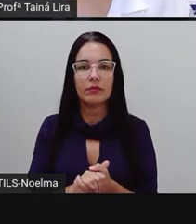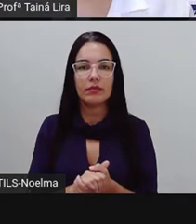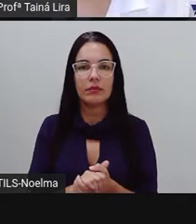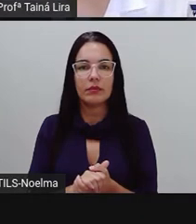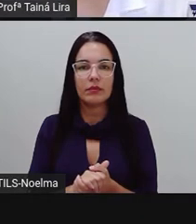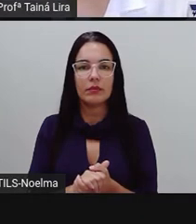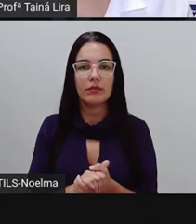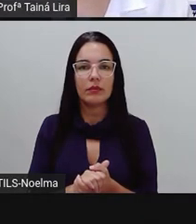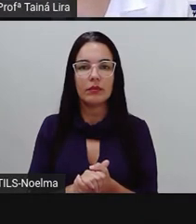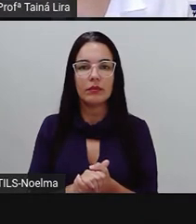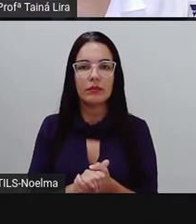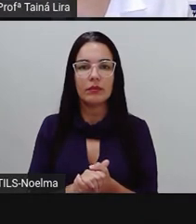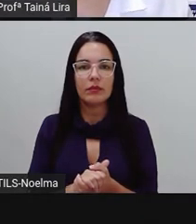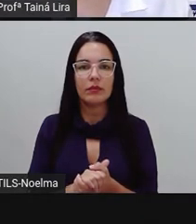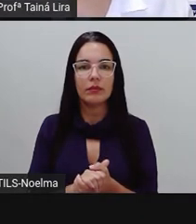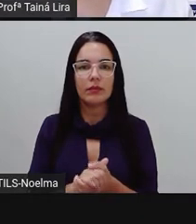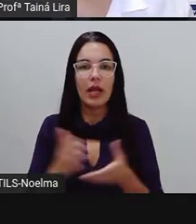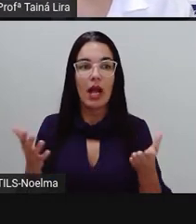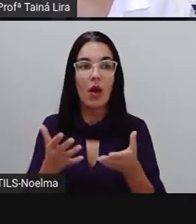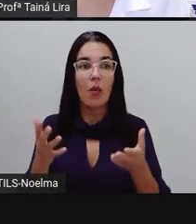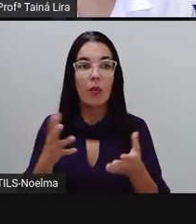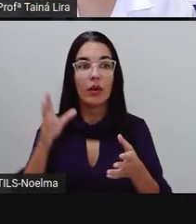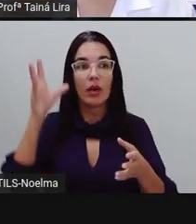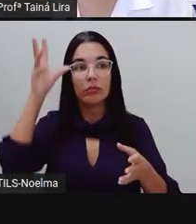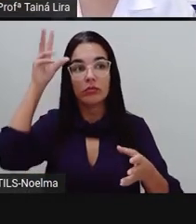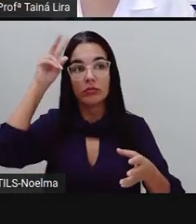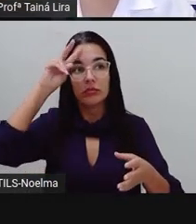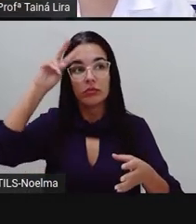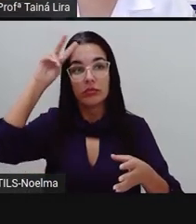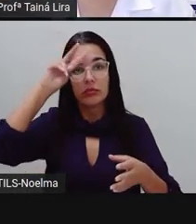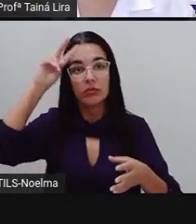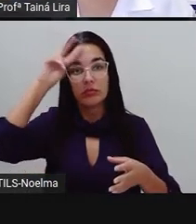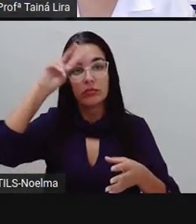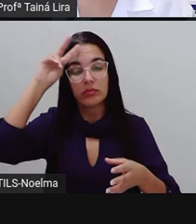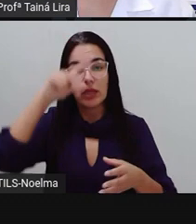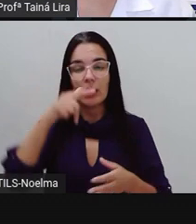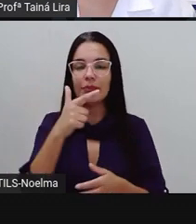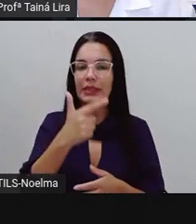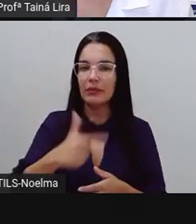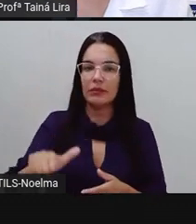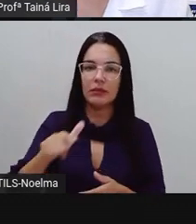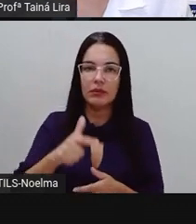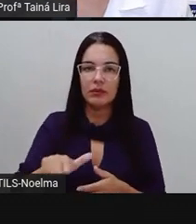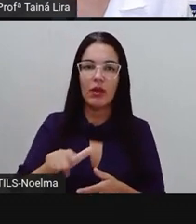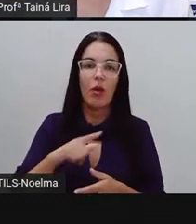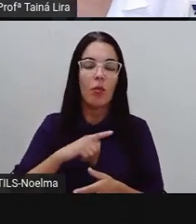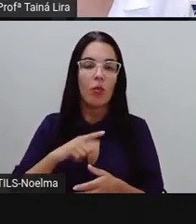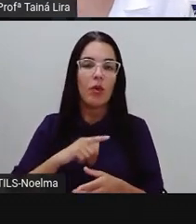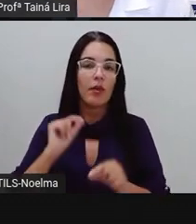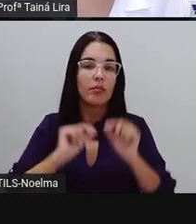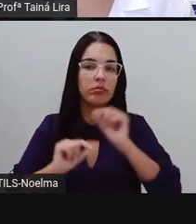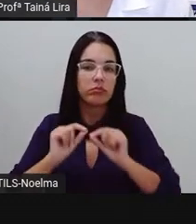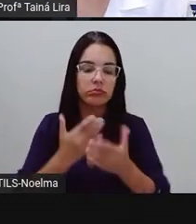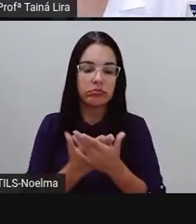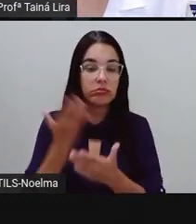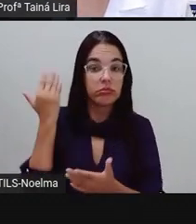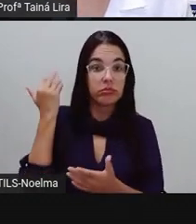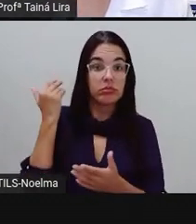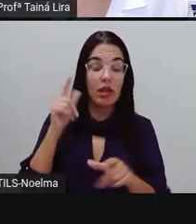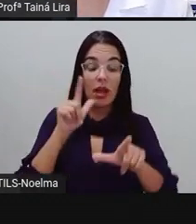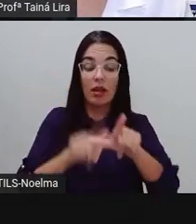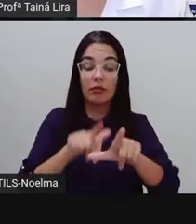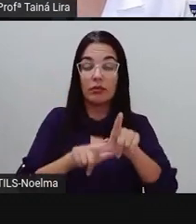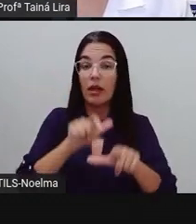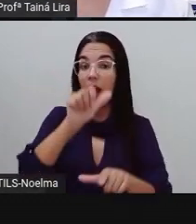Então, vamos recordar. Bom, na nossa aula anterior, nós falamos também sobre o uso da letra